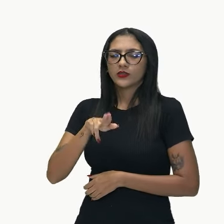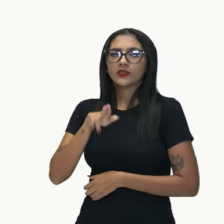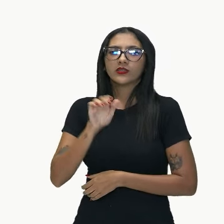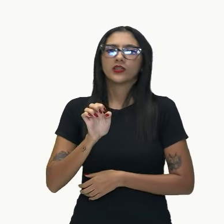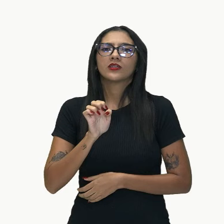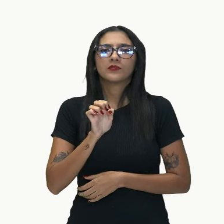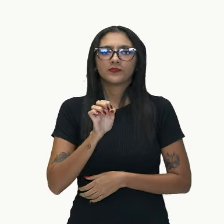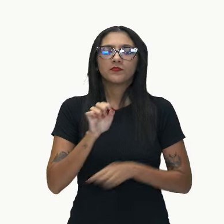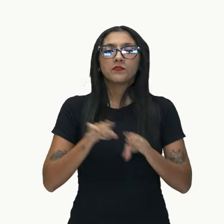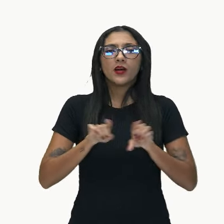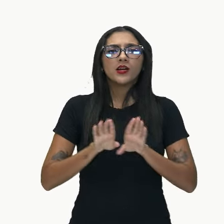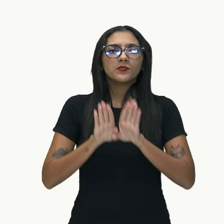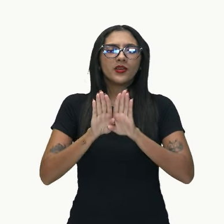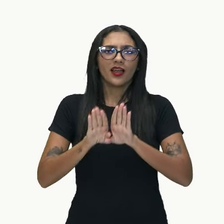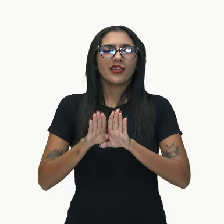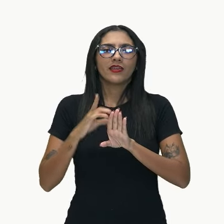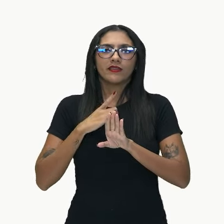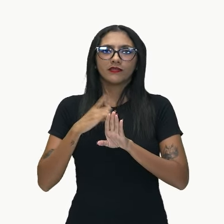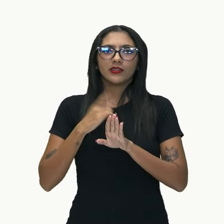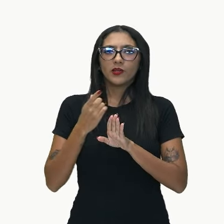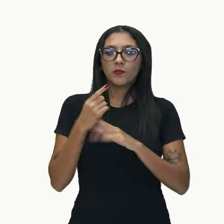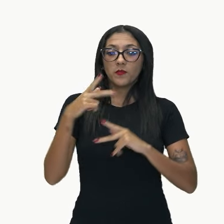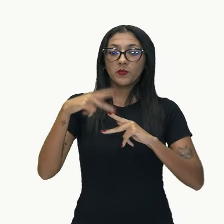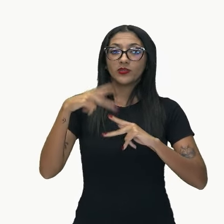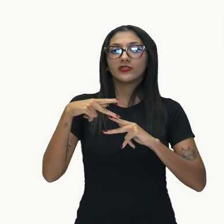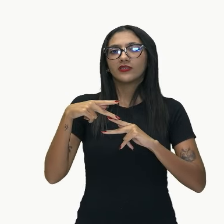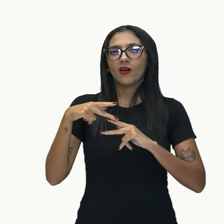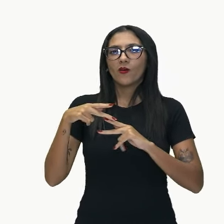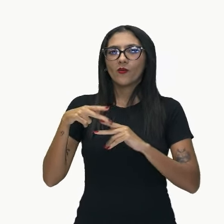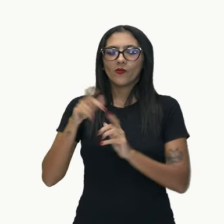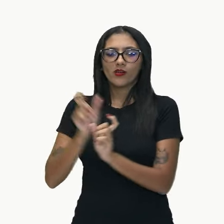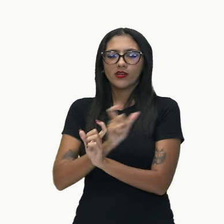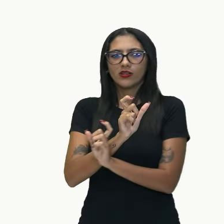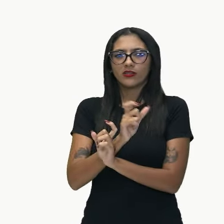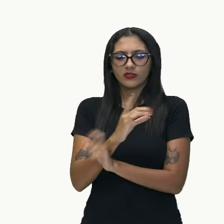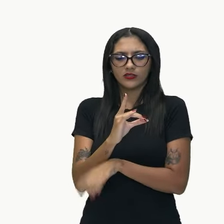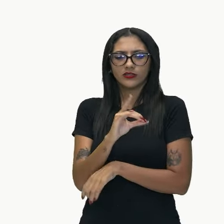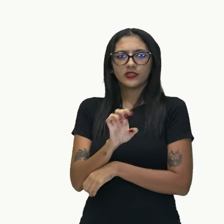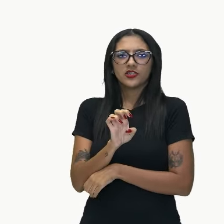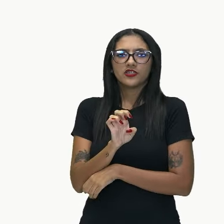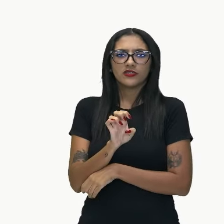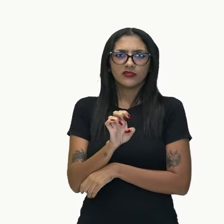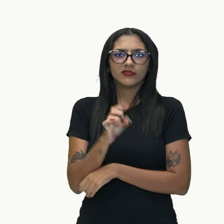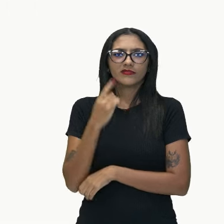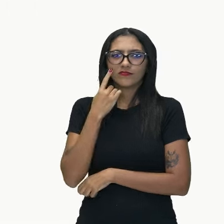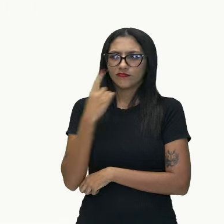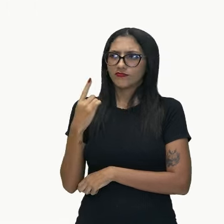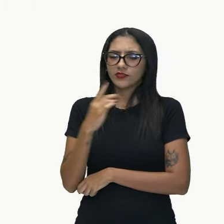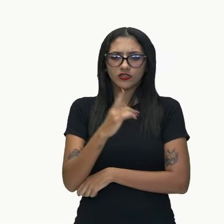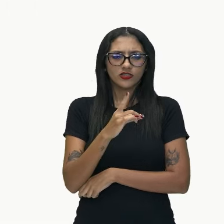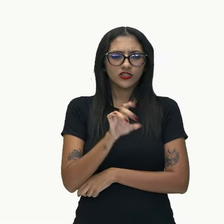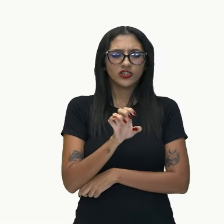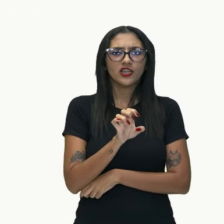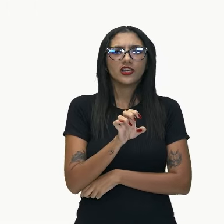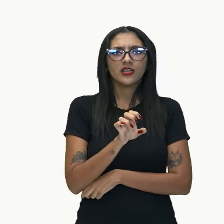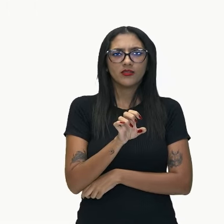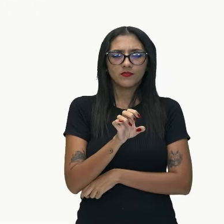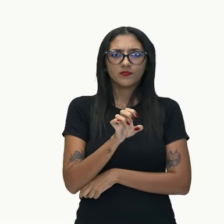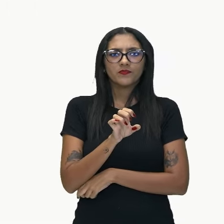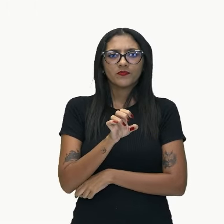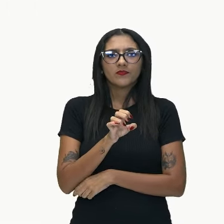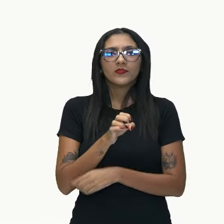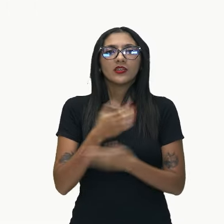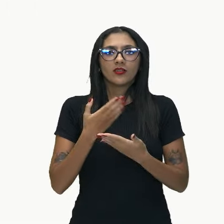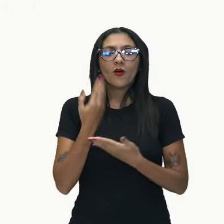nota que antes do que teve uma preposiçãozinha, de. Então, nesses casos, a minha oração subordinada vai